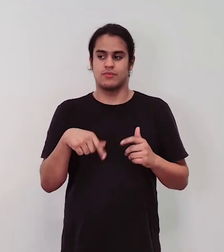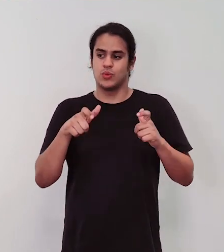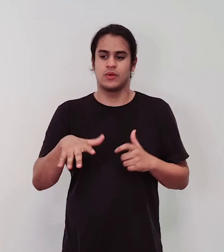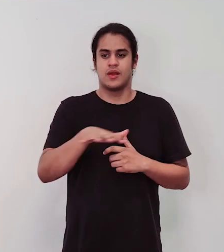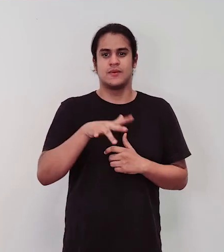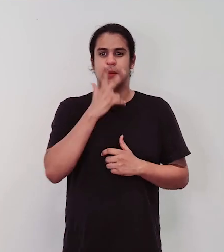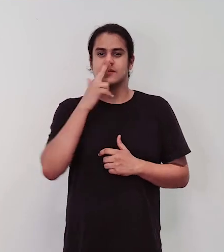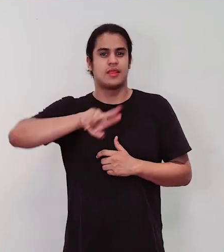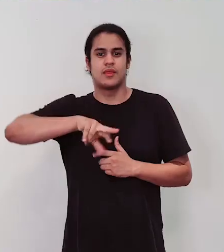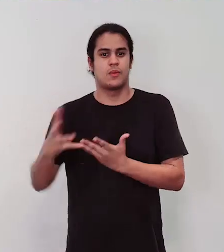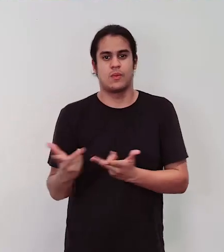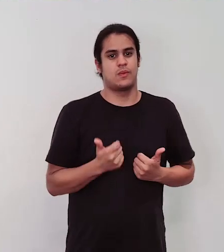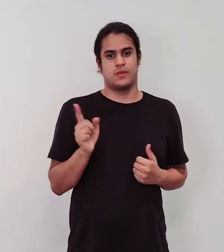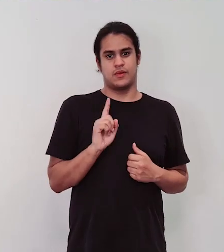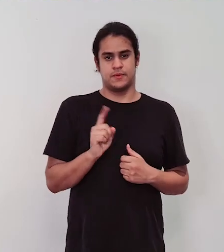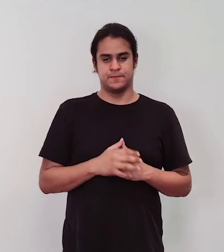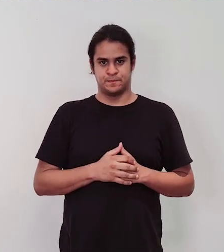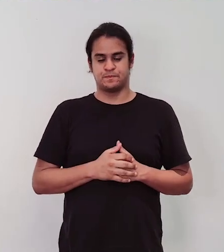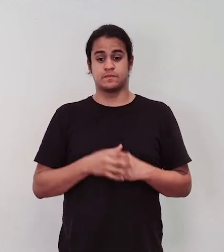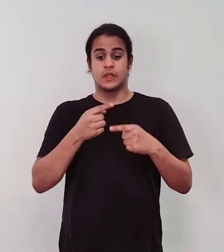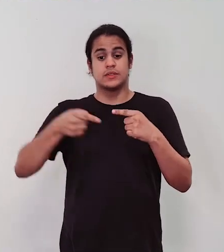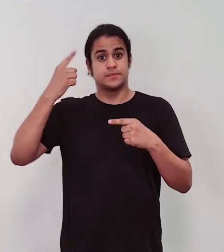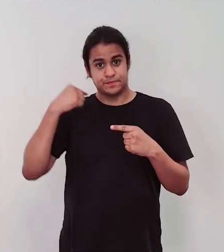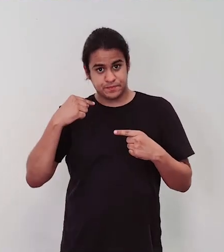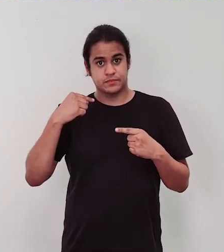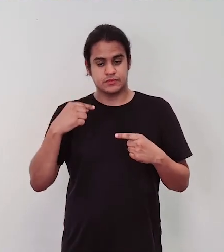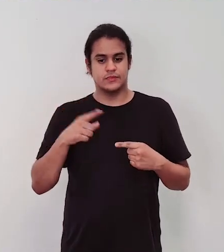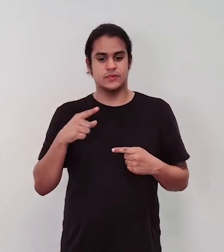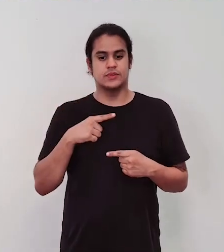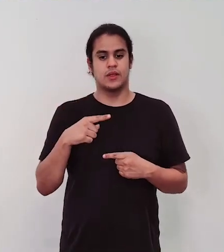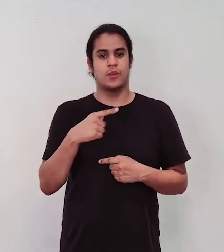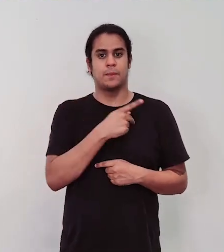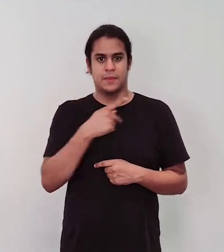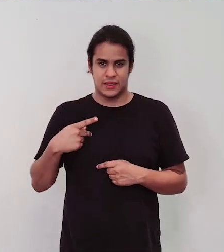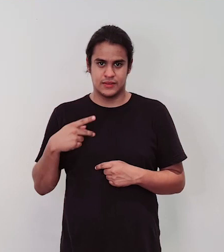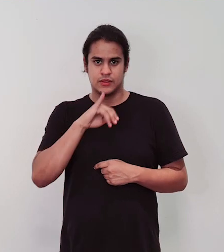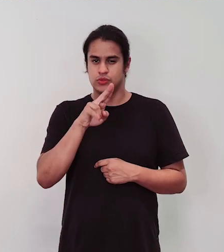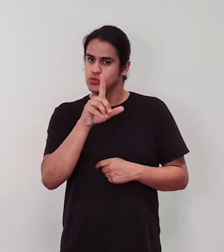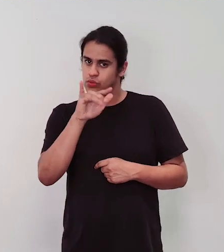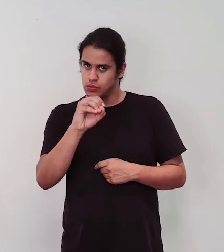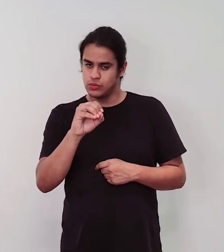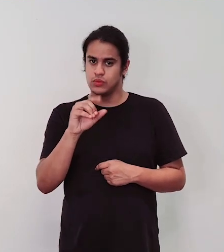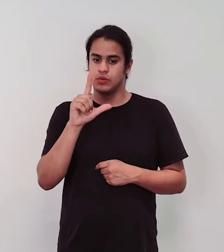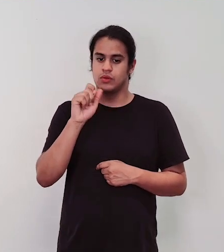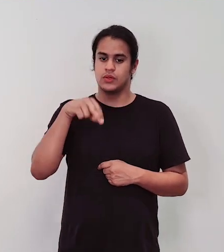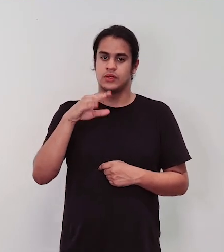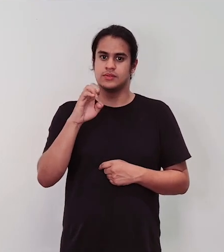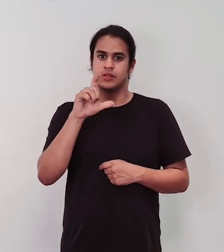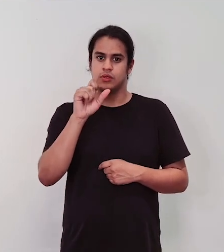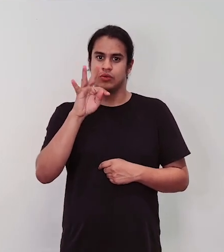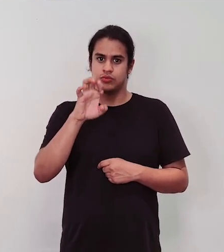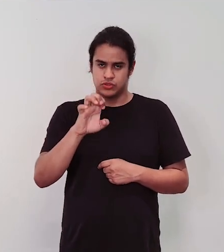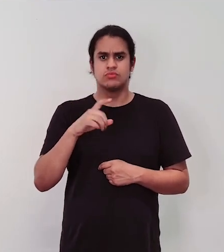que são hostis às pessoas. Na semana passada, a gente viu o padre Júlio Lancelotti quebrando a machadada